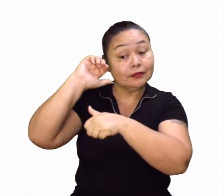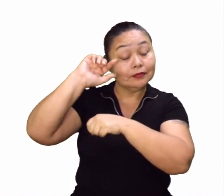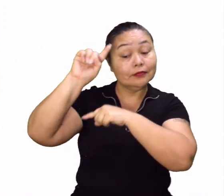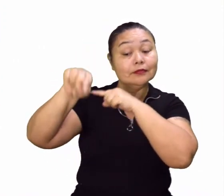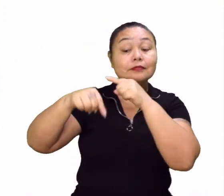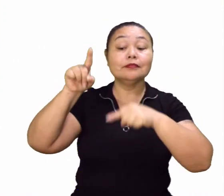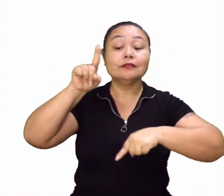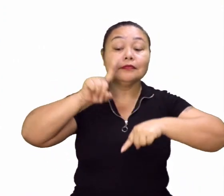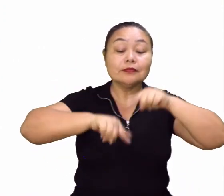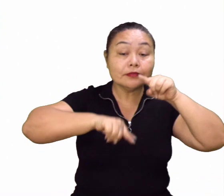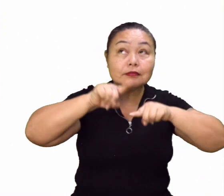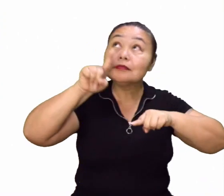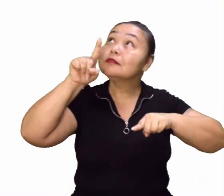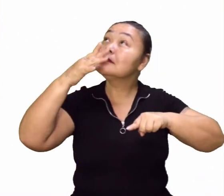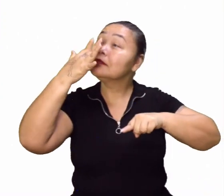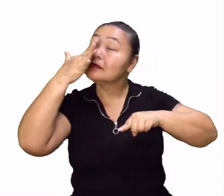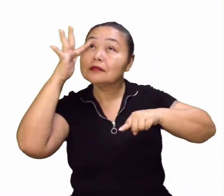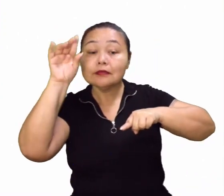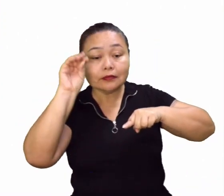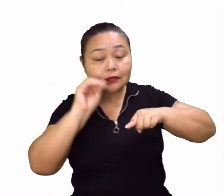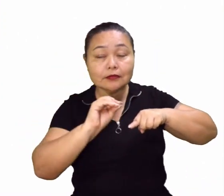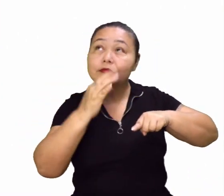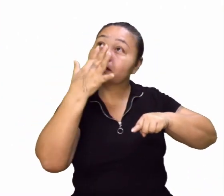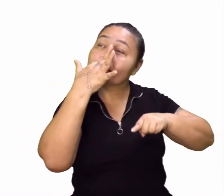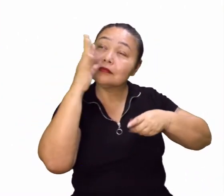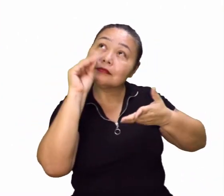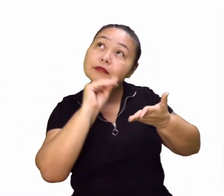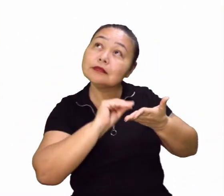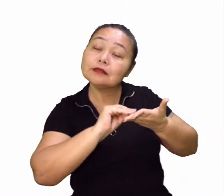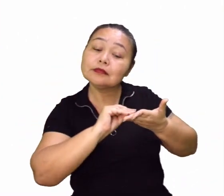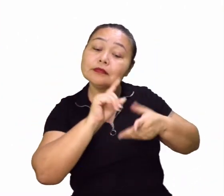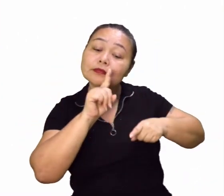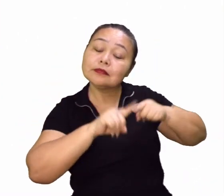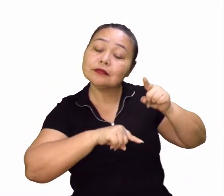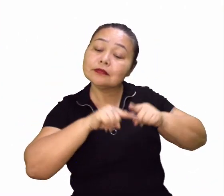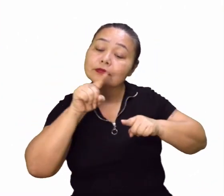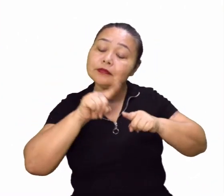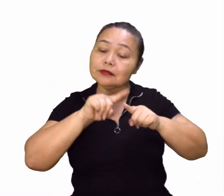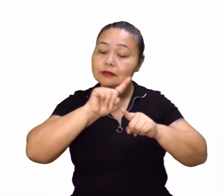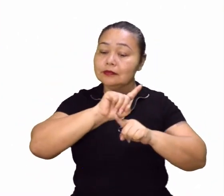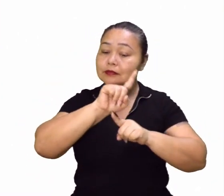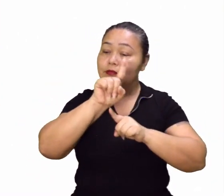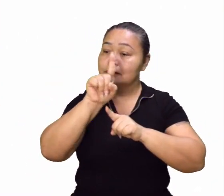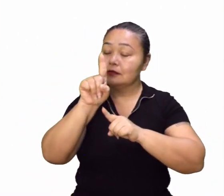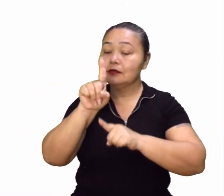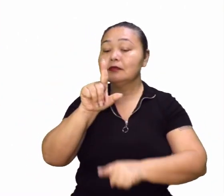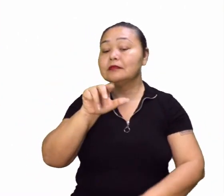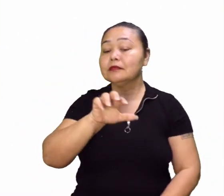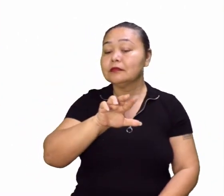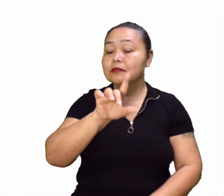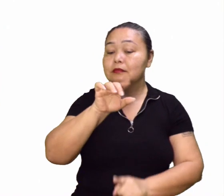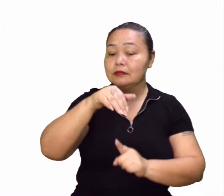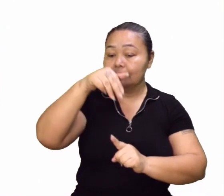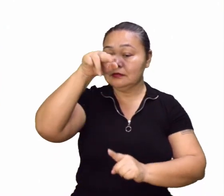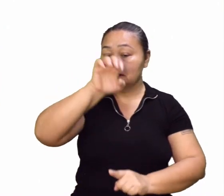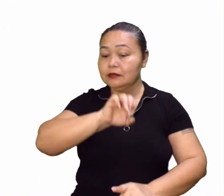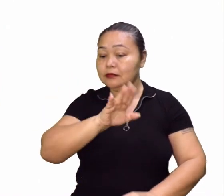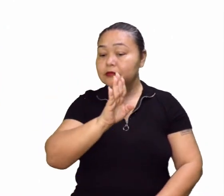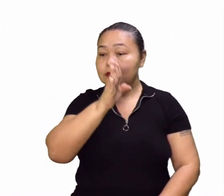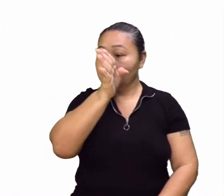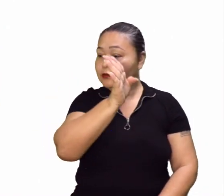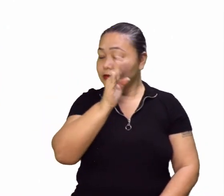instrumentalizando essas observações. A Rosa dos Ventos vai nos mostrar as